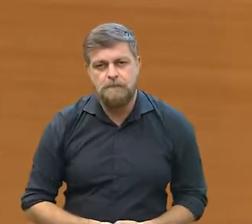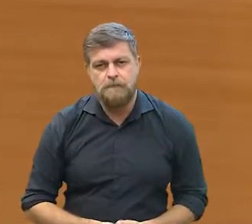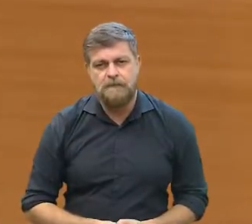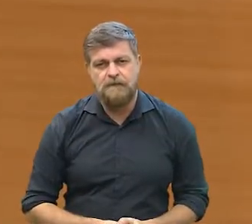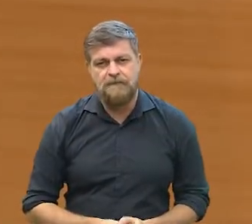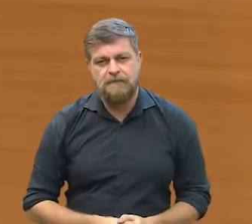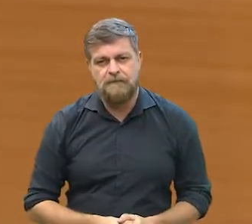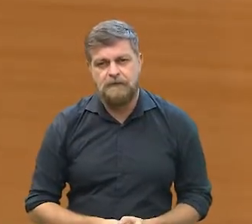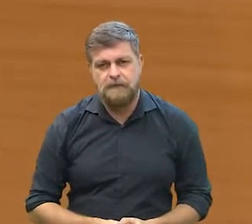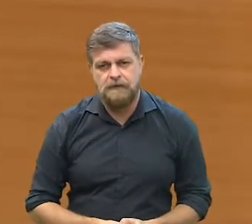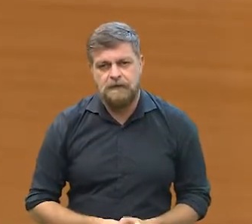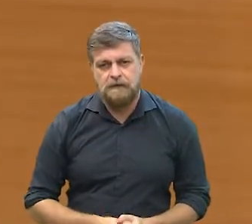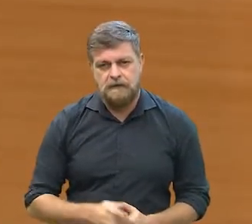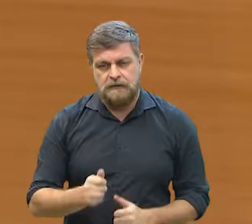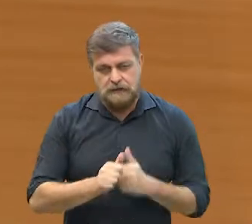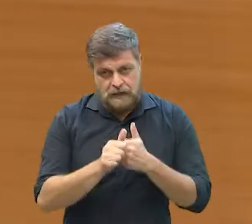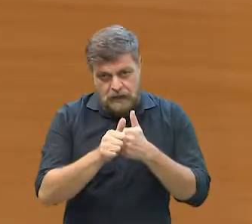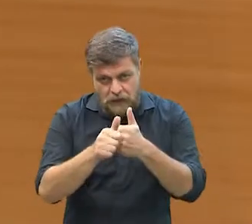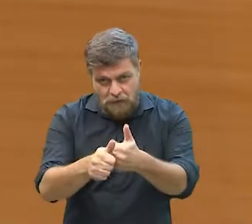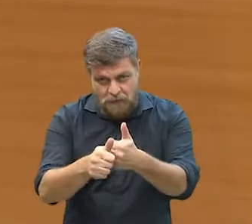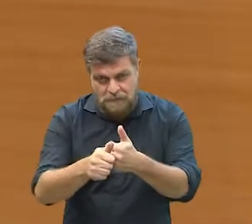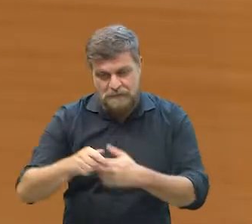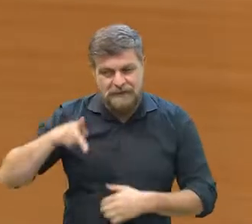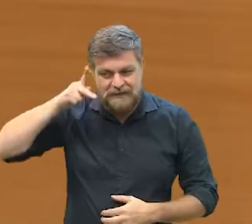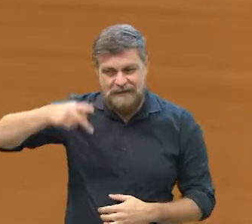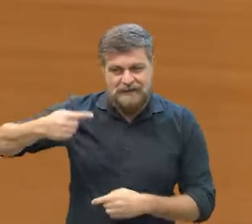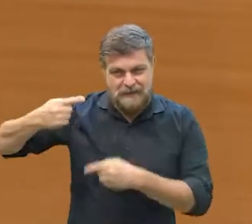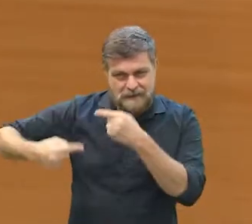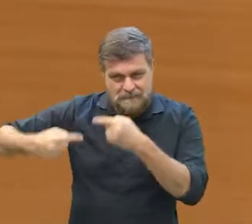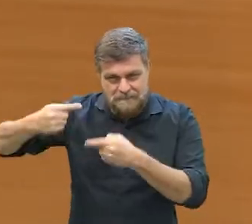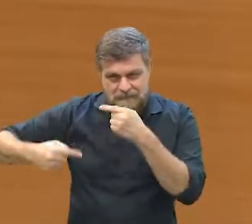e para quem acompanha